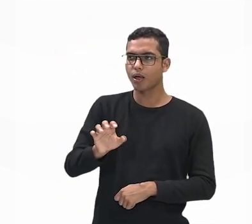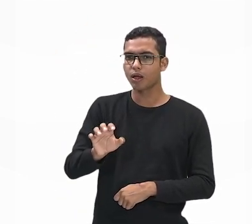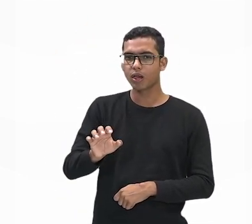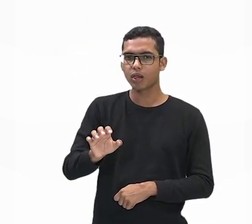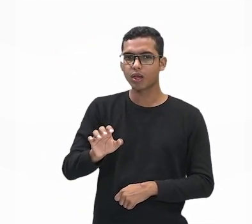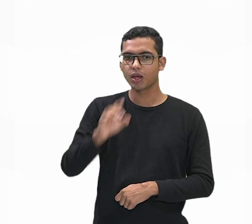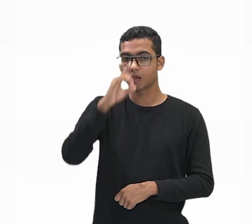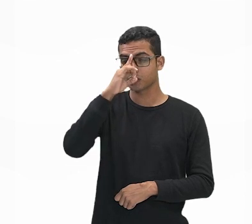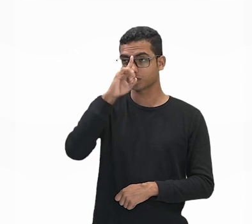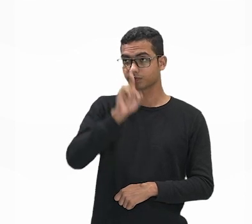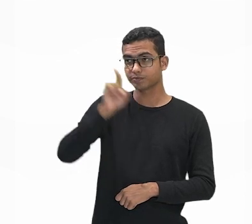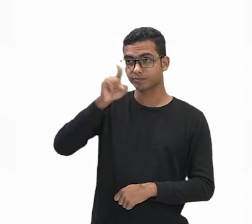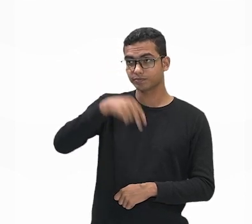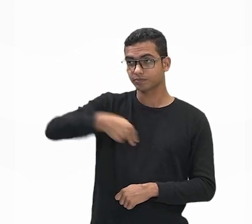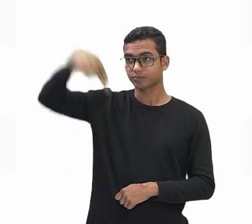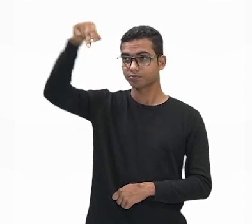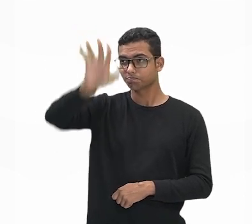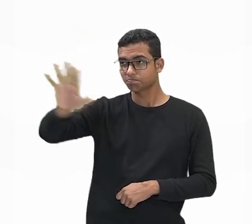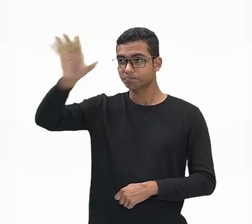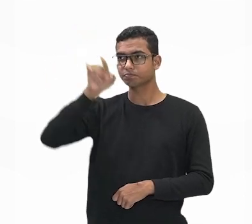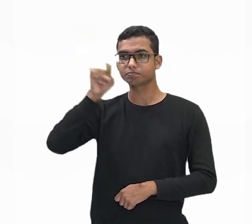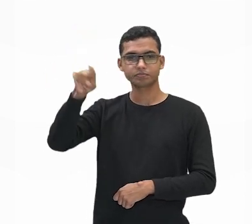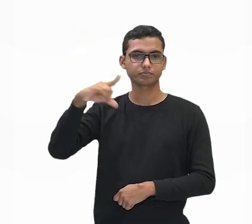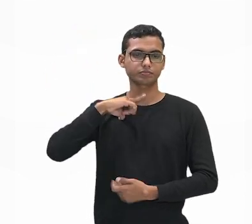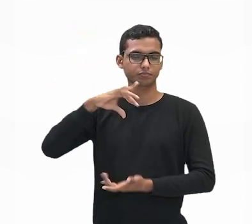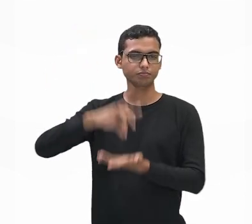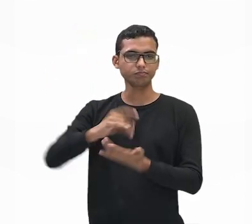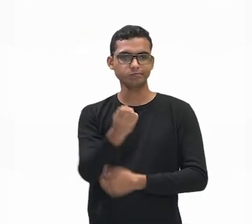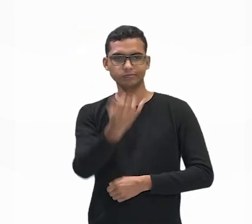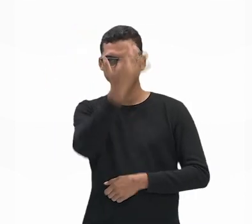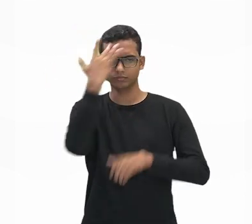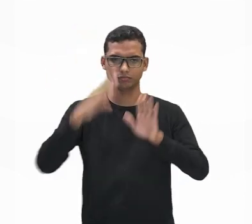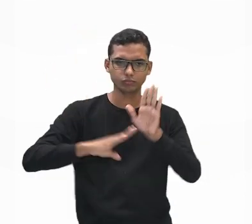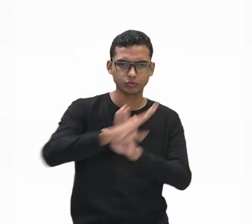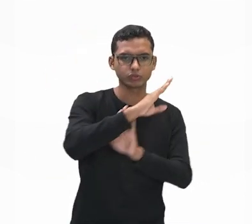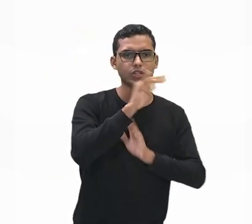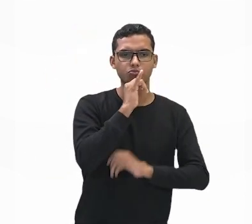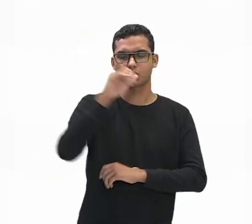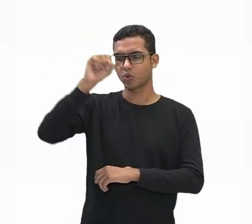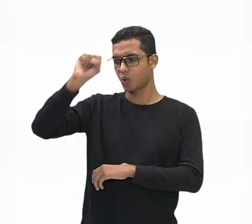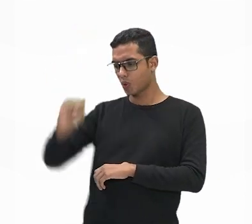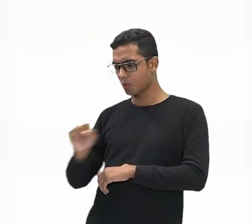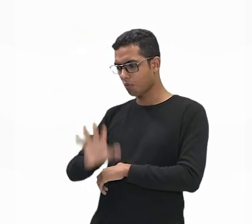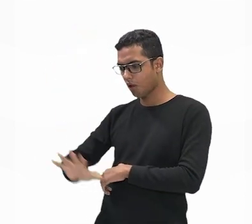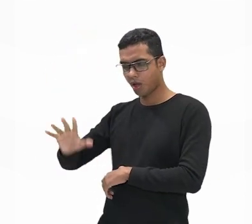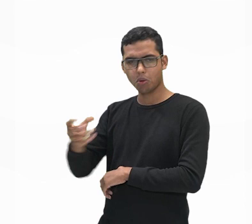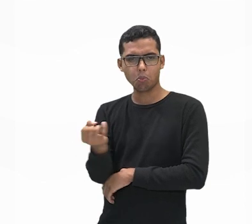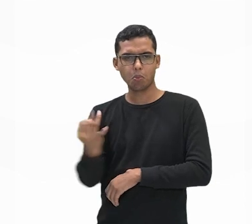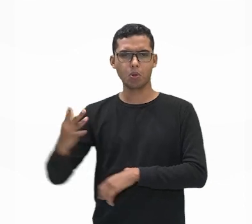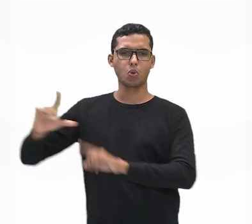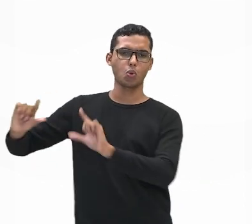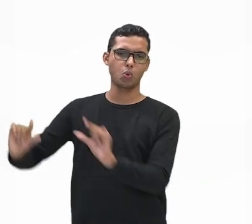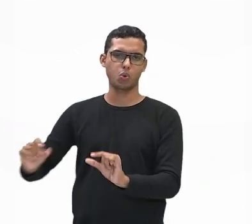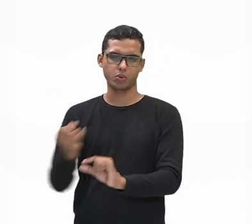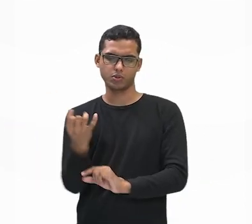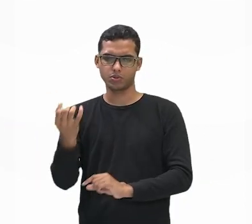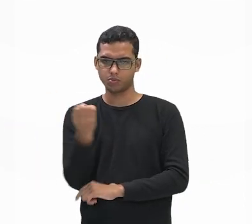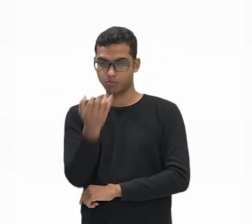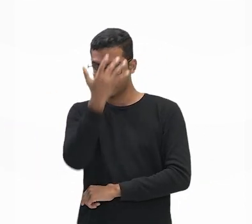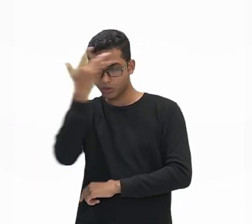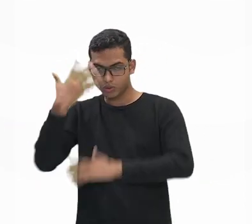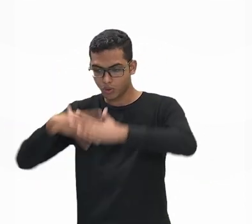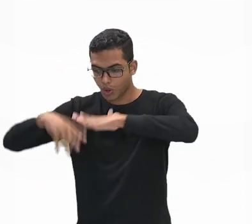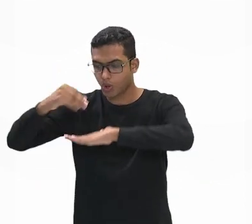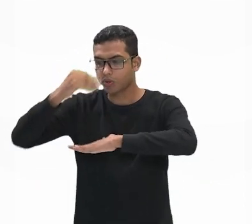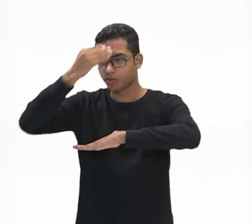naquela região lá do território brasileiro. Enquanto isso na região sudeste, acaba tendo um índice bem menor de analfabetos. Mesmo assim,